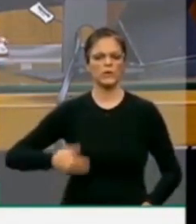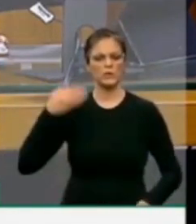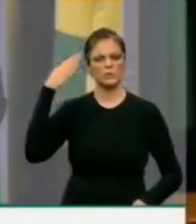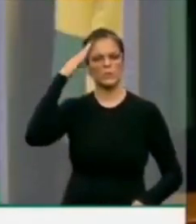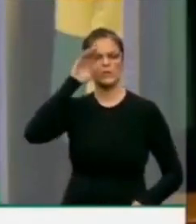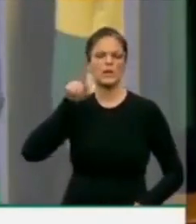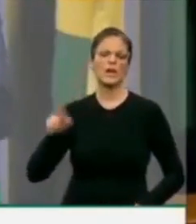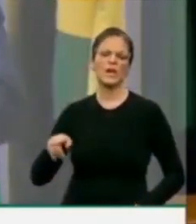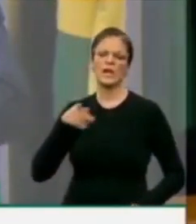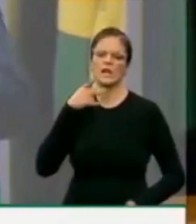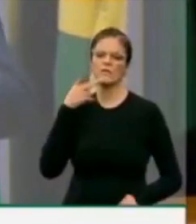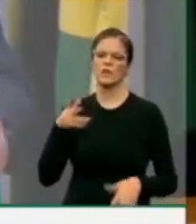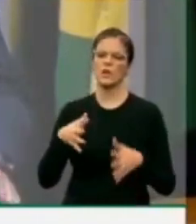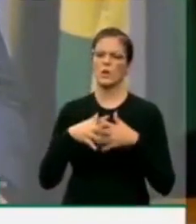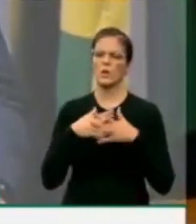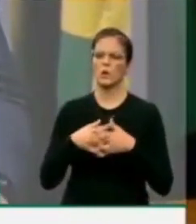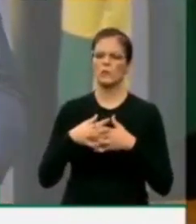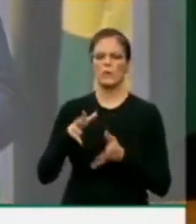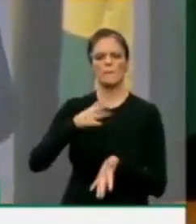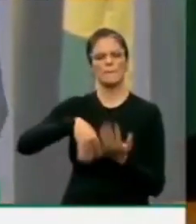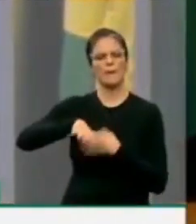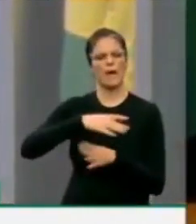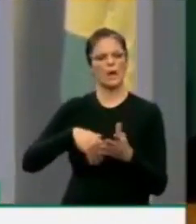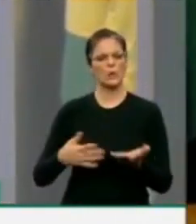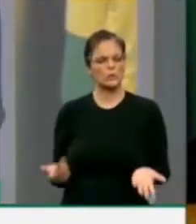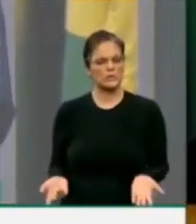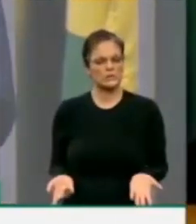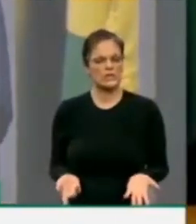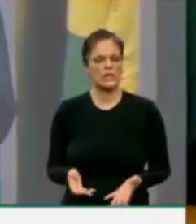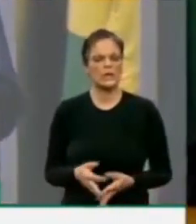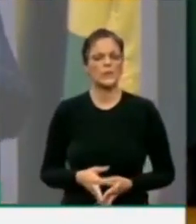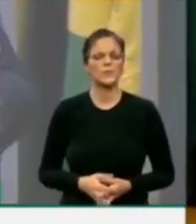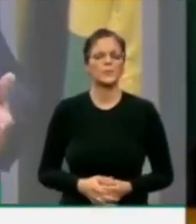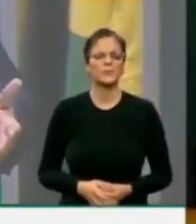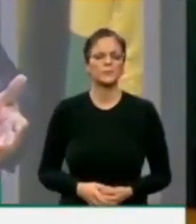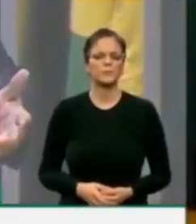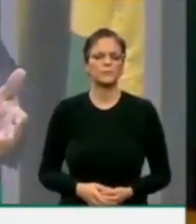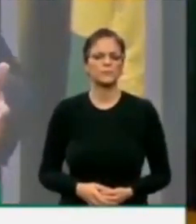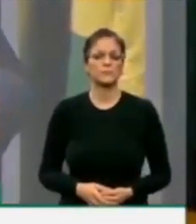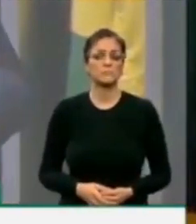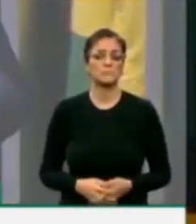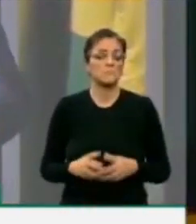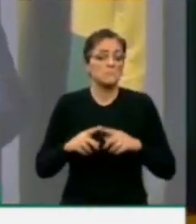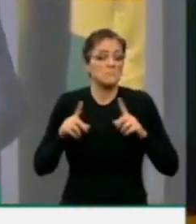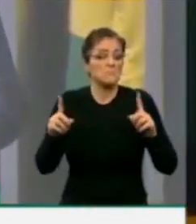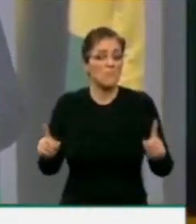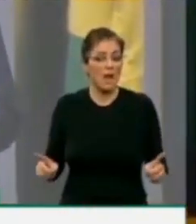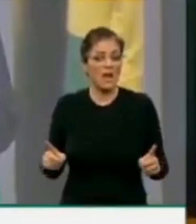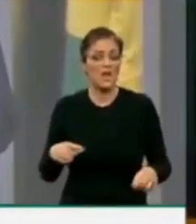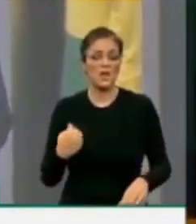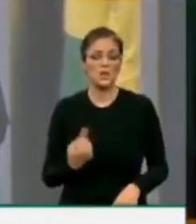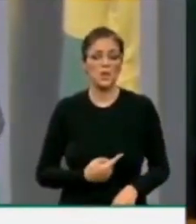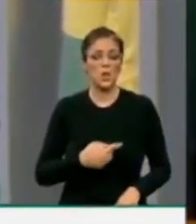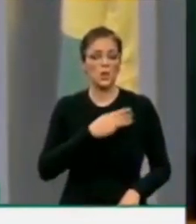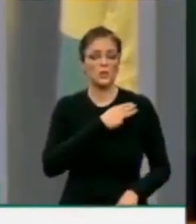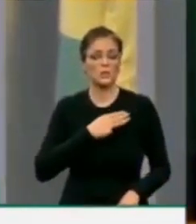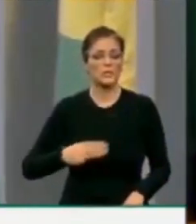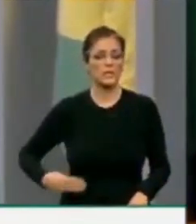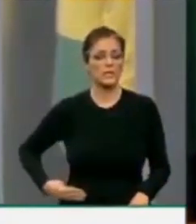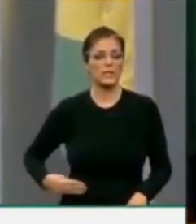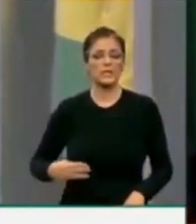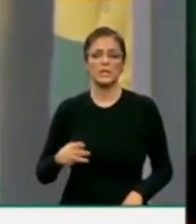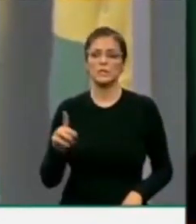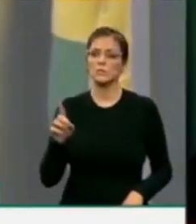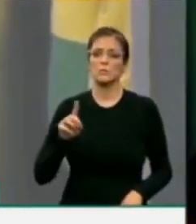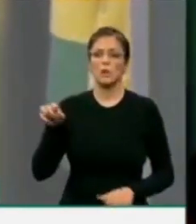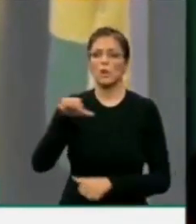estaria uma verdadeira bagunça, que não temos ministro. Ainda bem que os nossos ministros não são trocados por conta